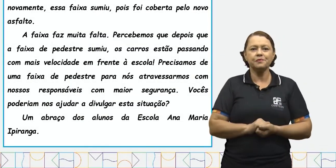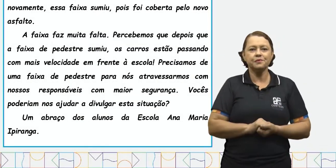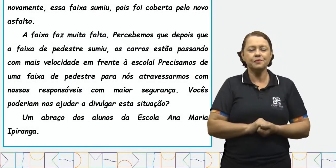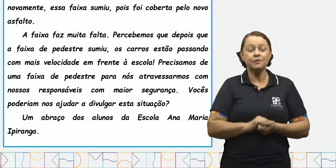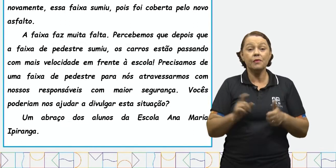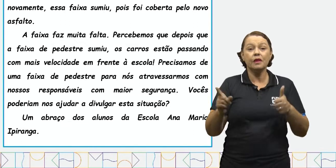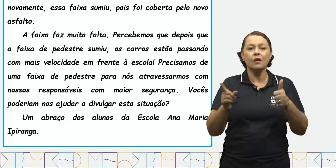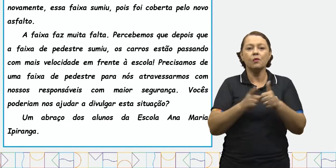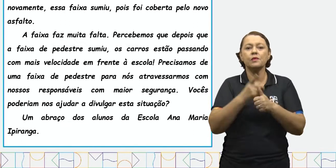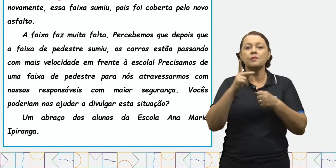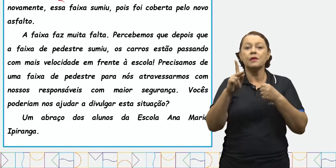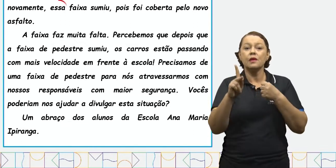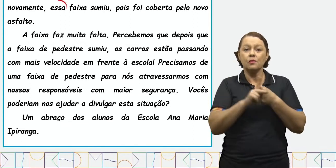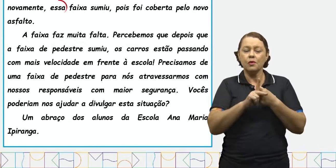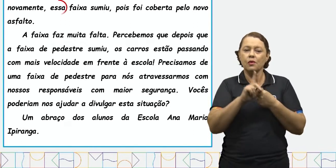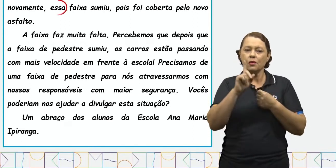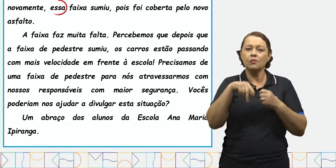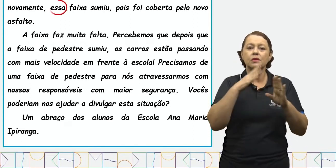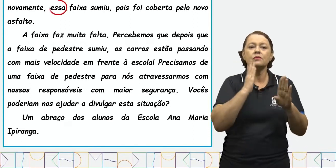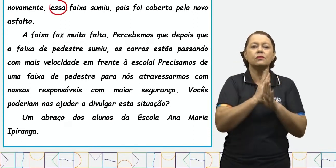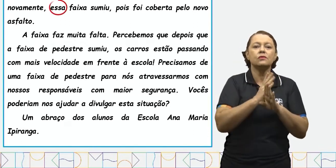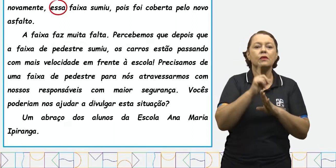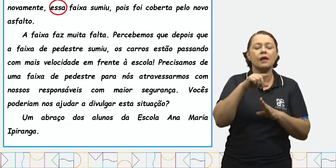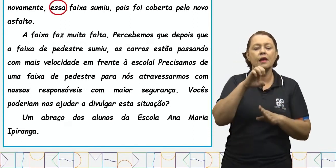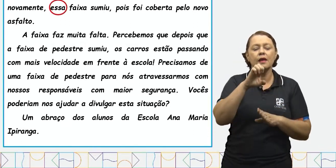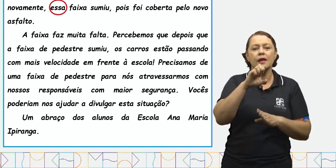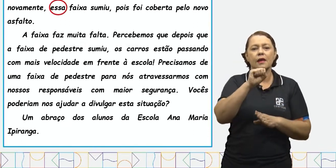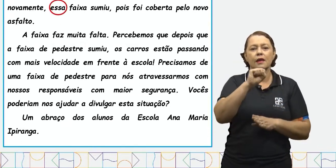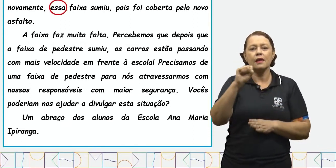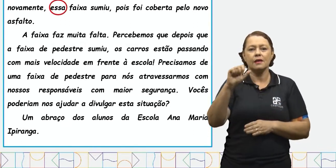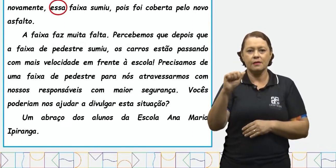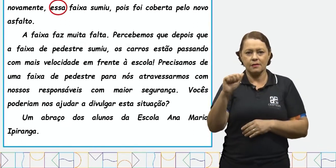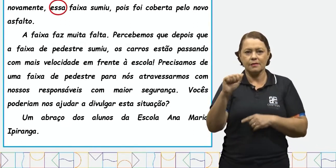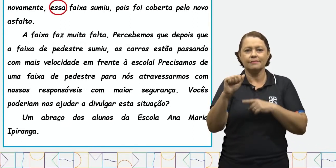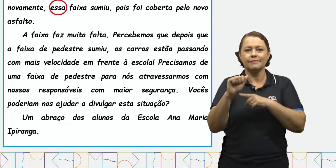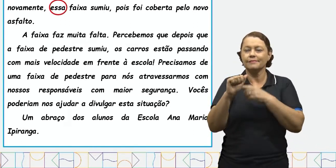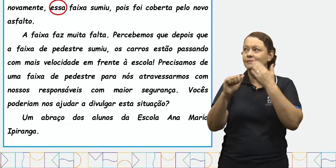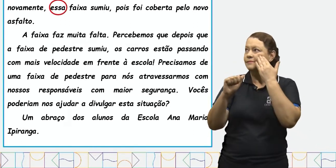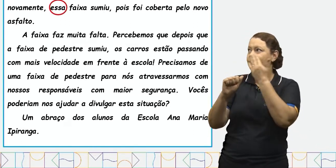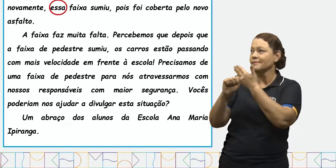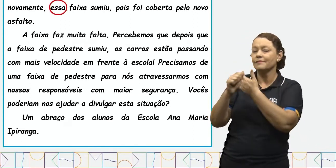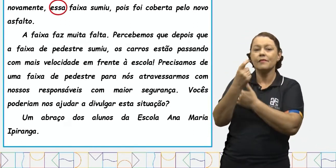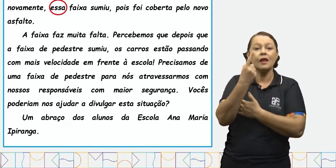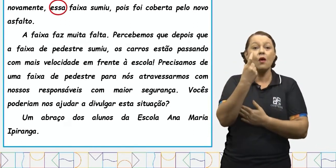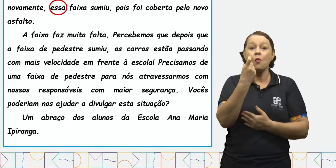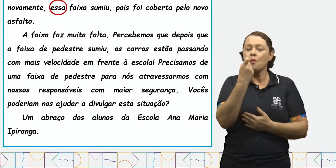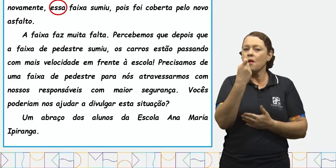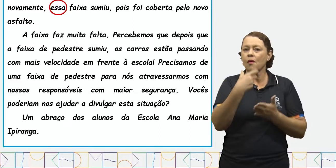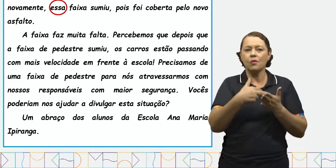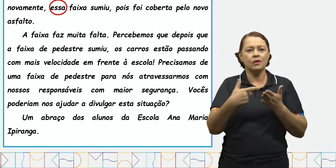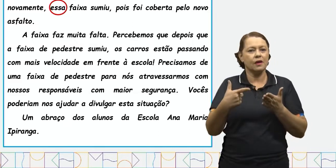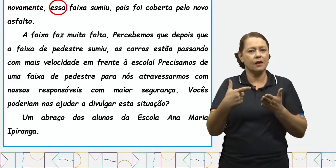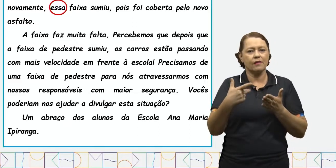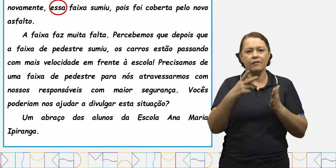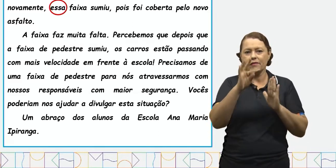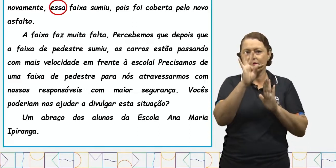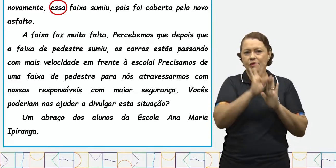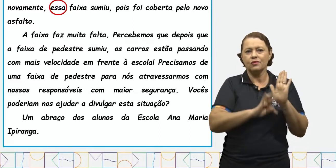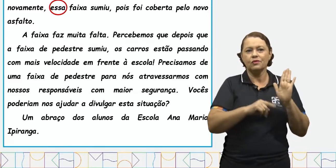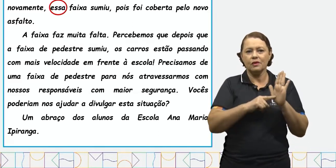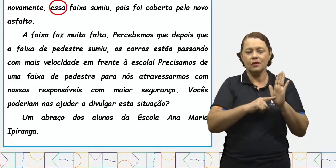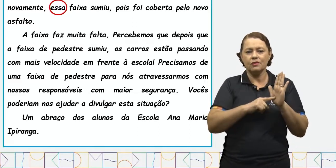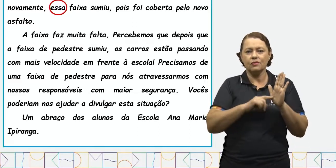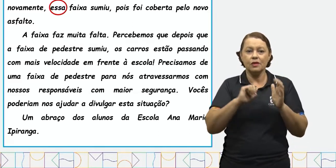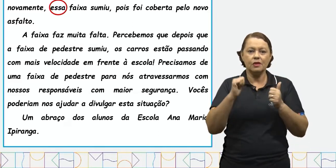identificar é o pronome essa. Ele aparece apenas uma vez no texto e substitui as